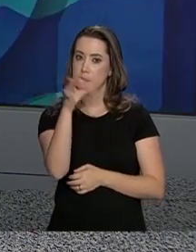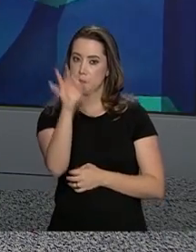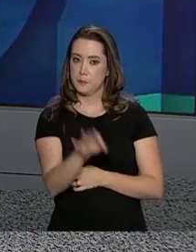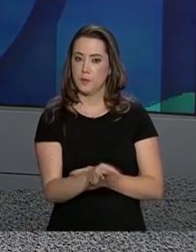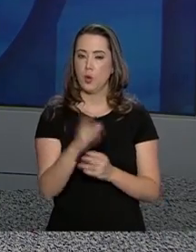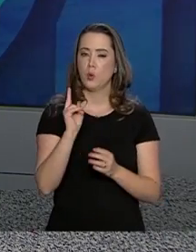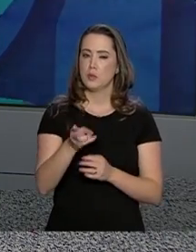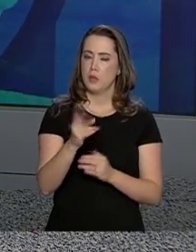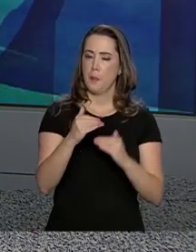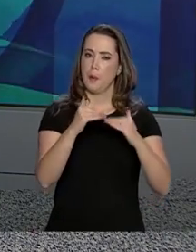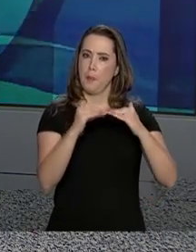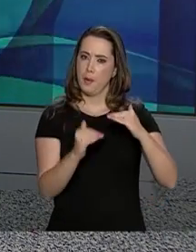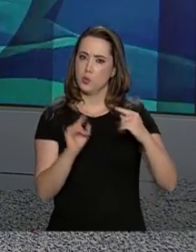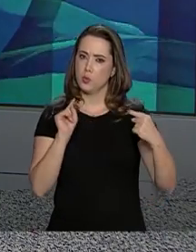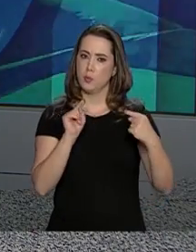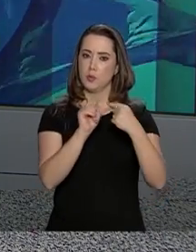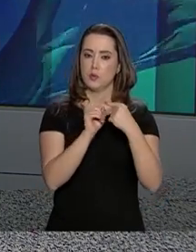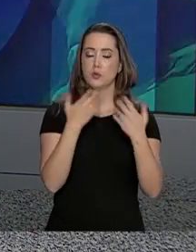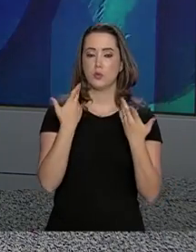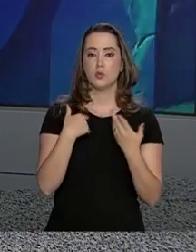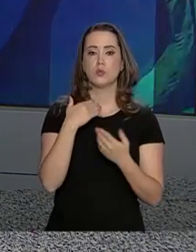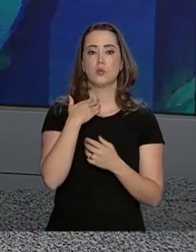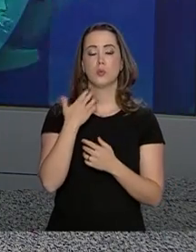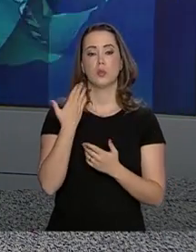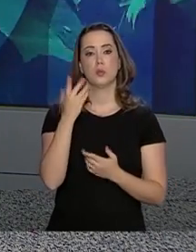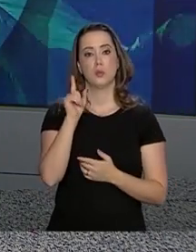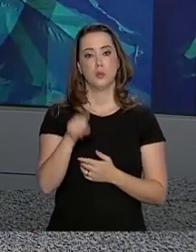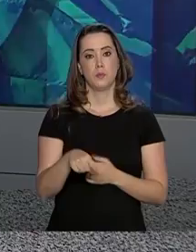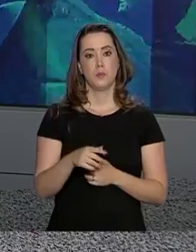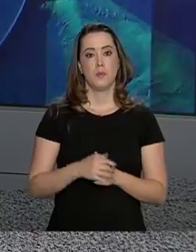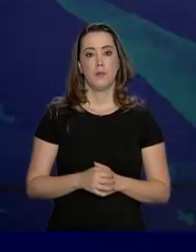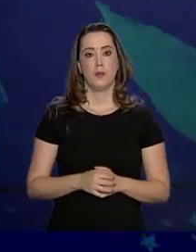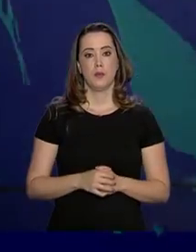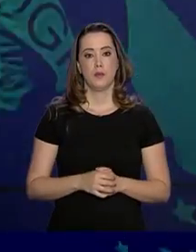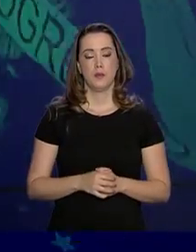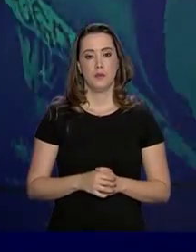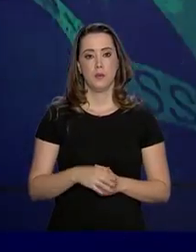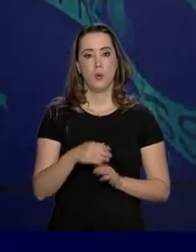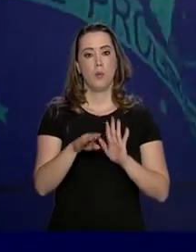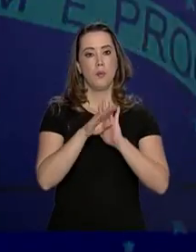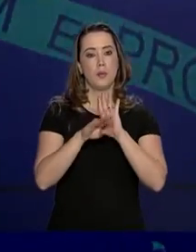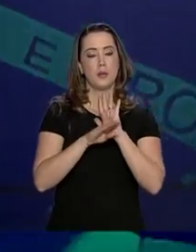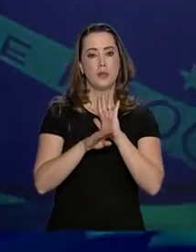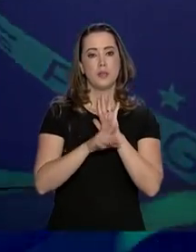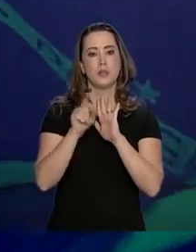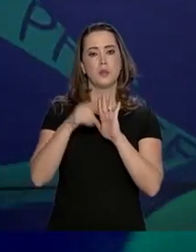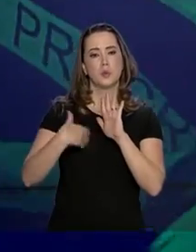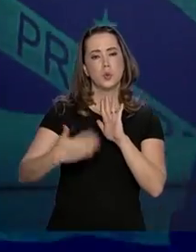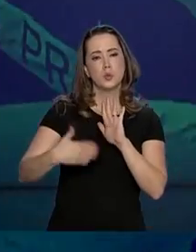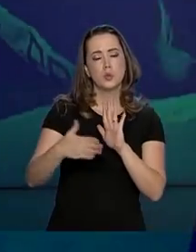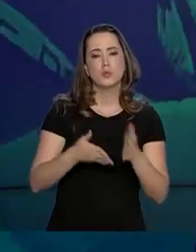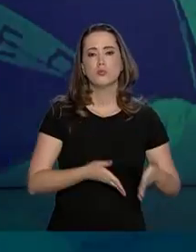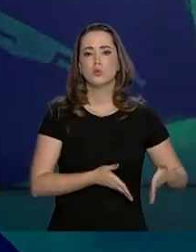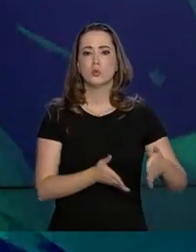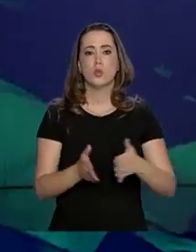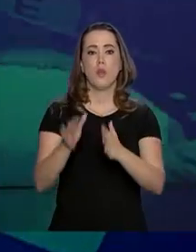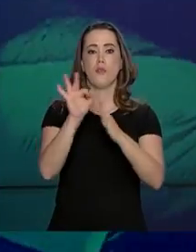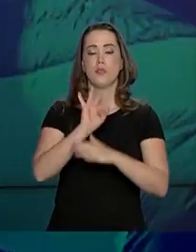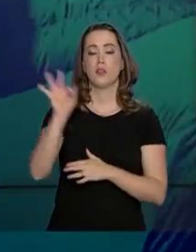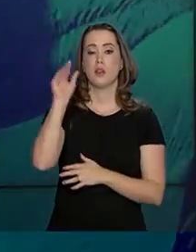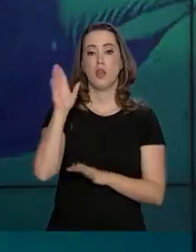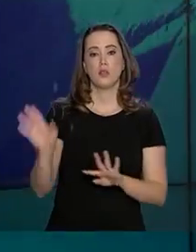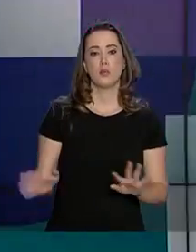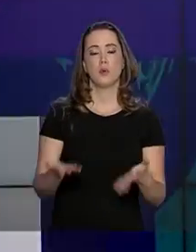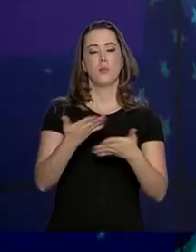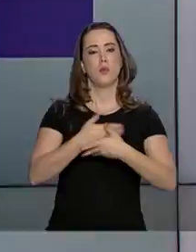permanecendo abaixo da meta definida pelo banco. O programa de concessões de rodovias federais promove, além